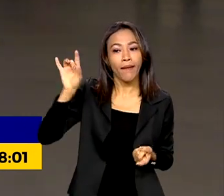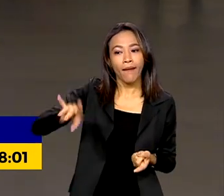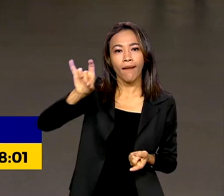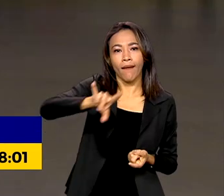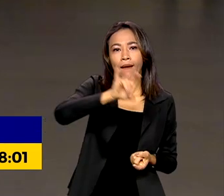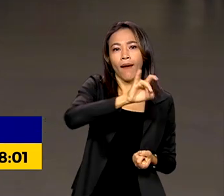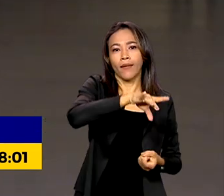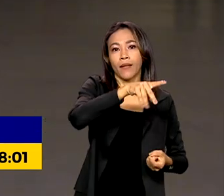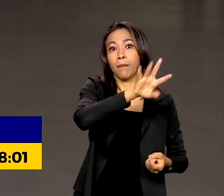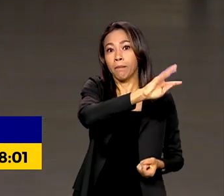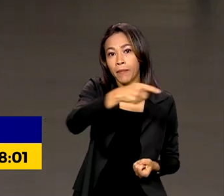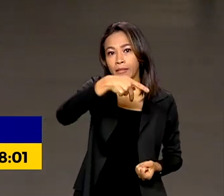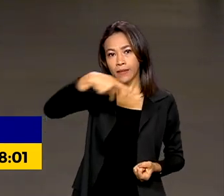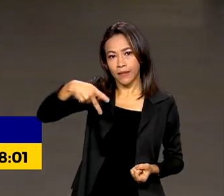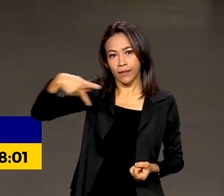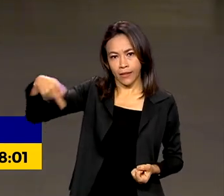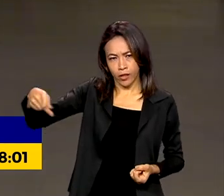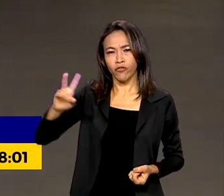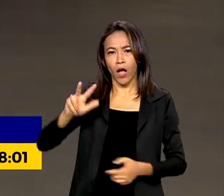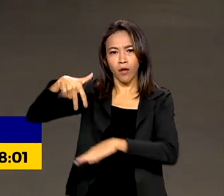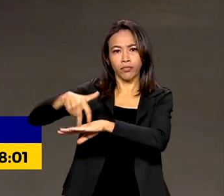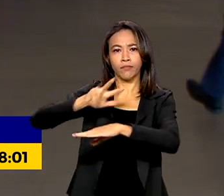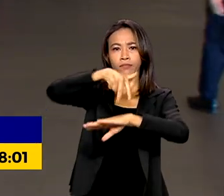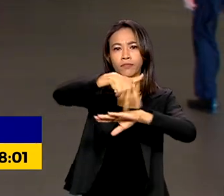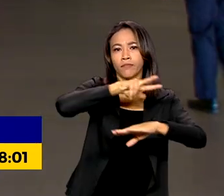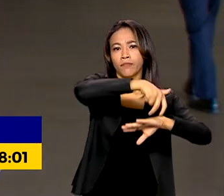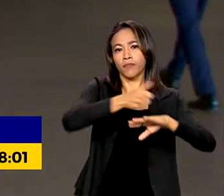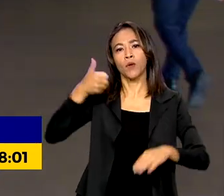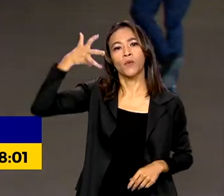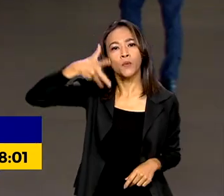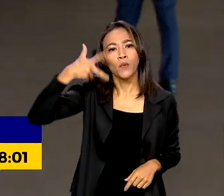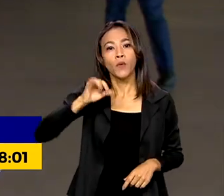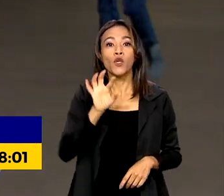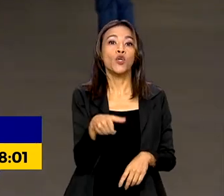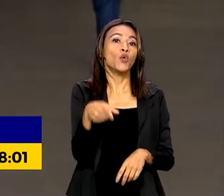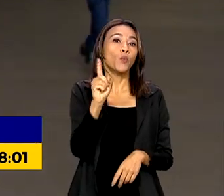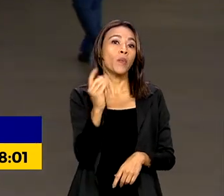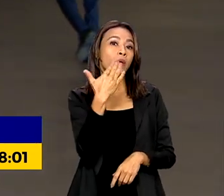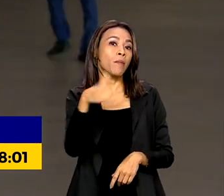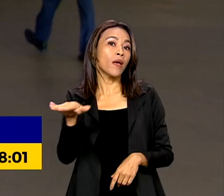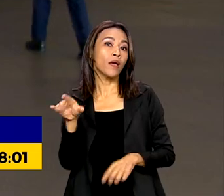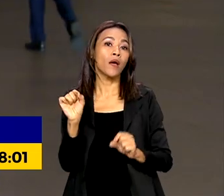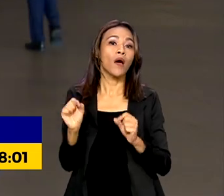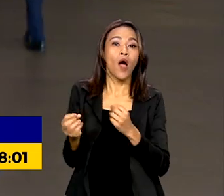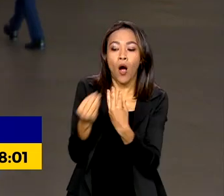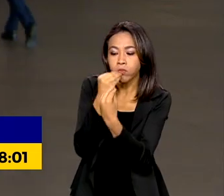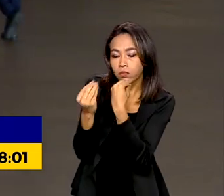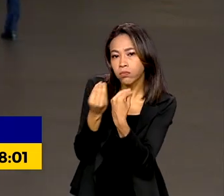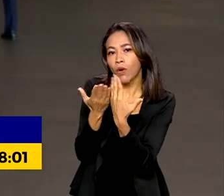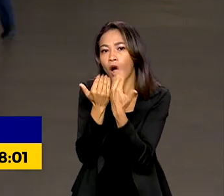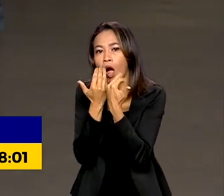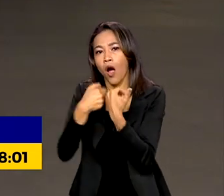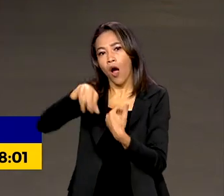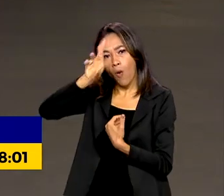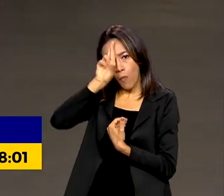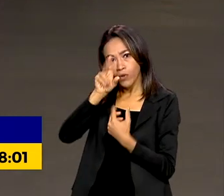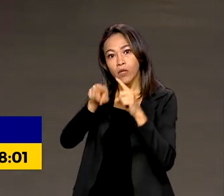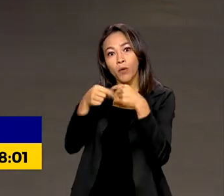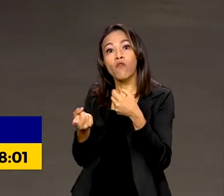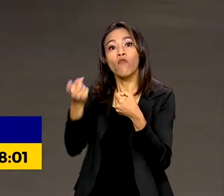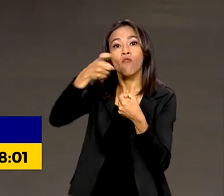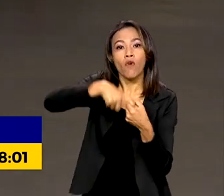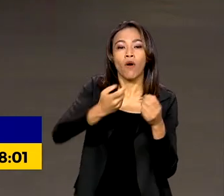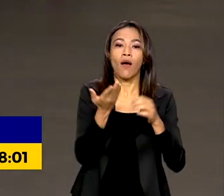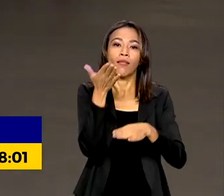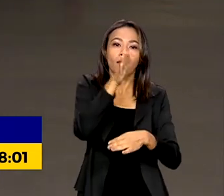fará um pronunciamento individual e a 1h30 da tarde eles param para o almoço. O encontro será retomado à tarde com uma